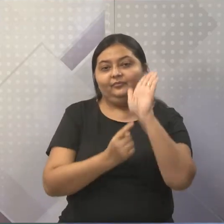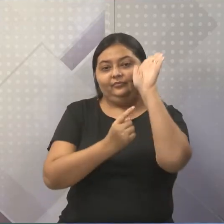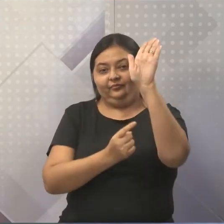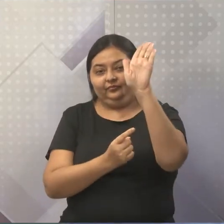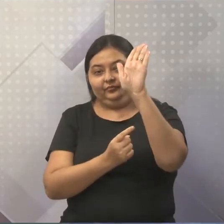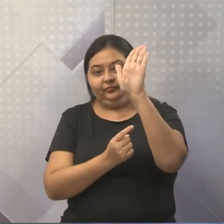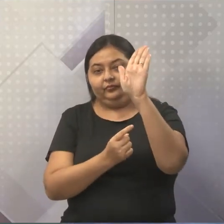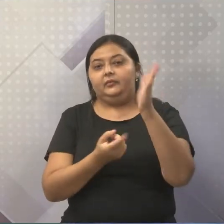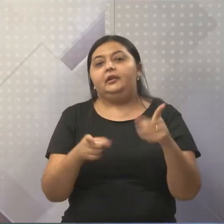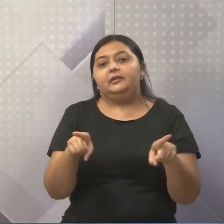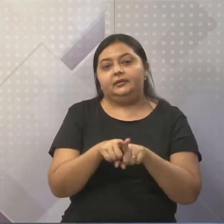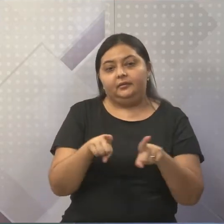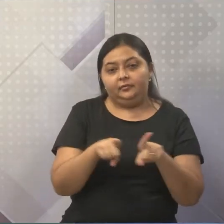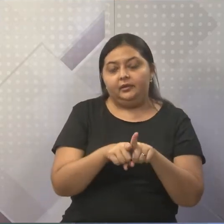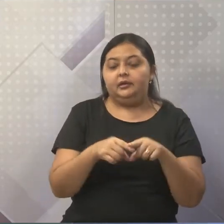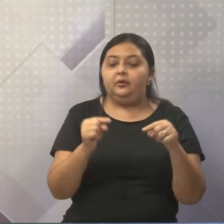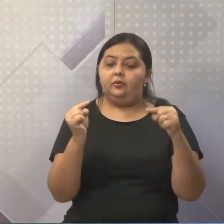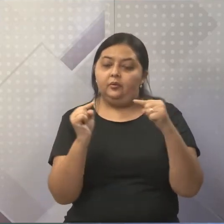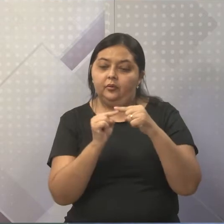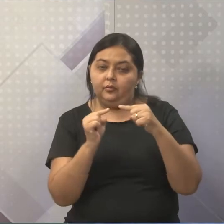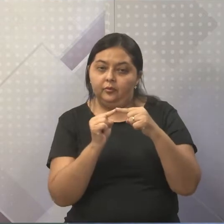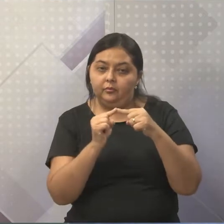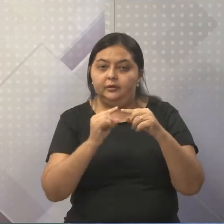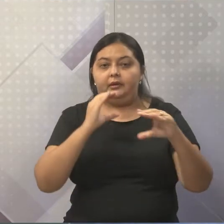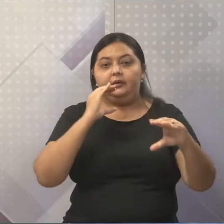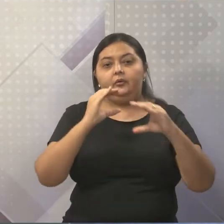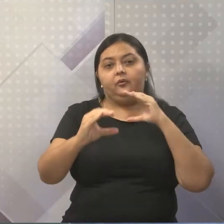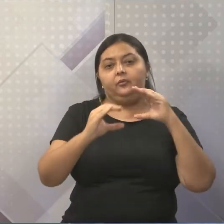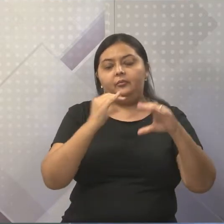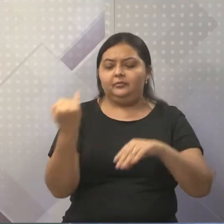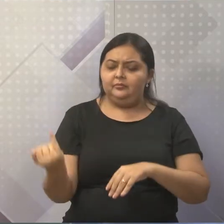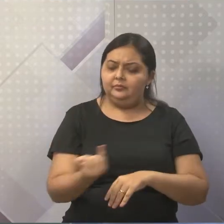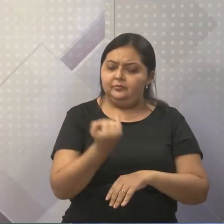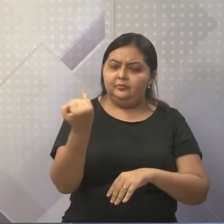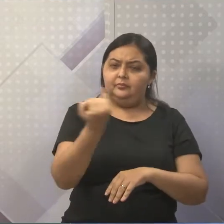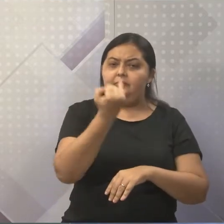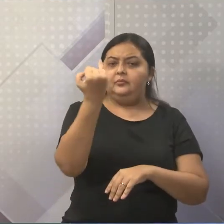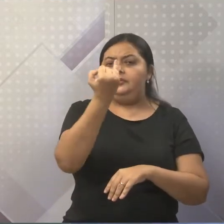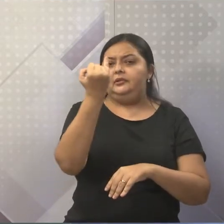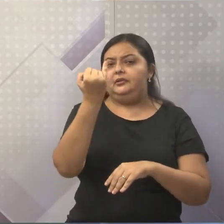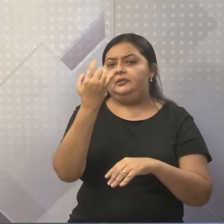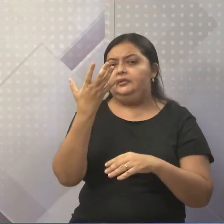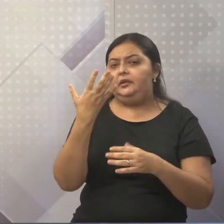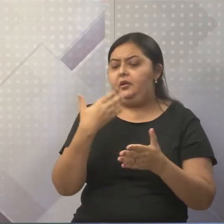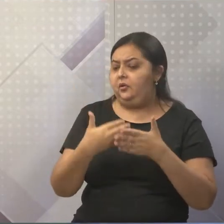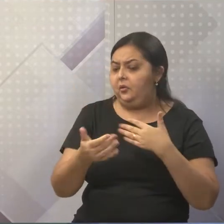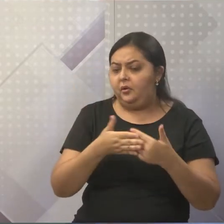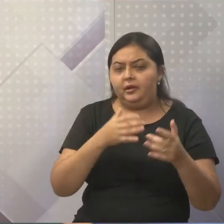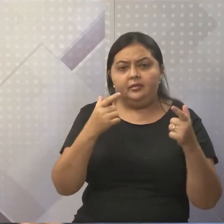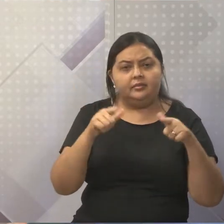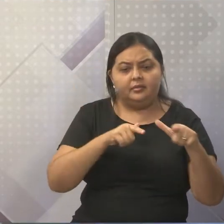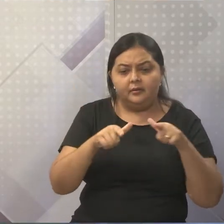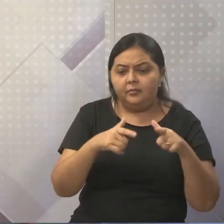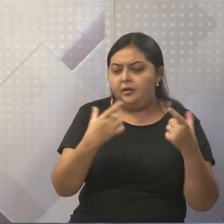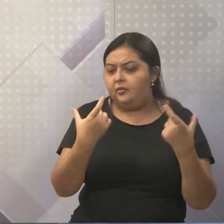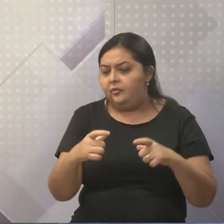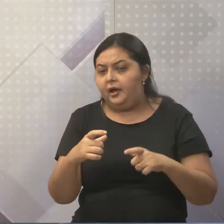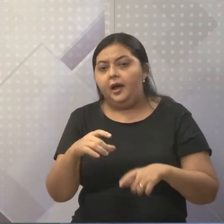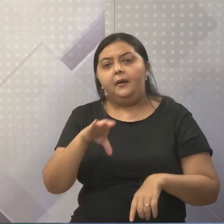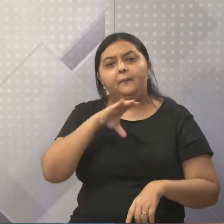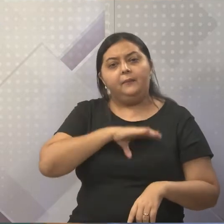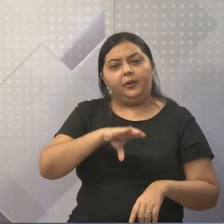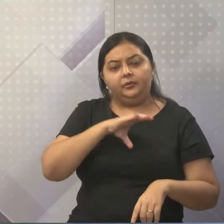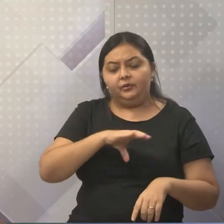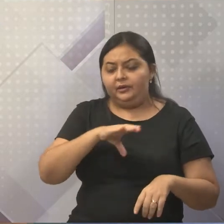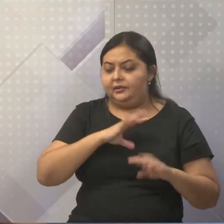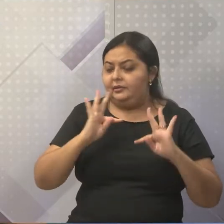Aquilo é um elemento de comunicação. Então, a comunicação é importantíssima em qualquer área. E quando você pega a língua portuguesa, aí leva para